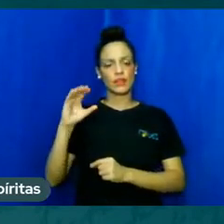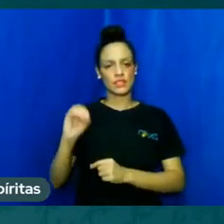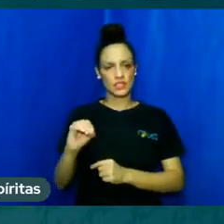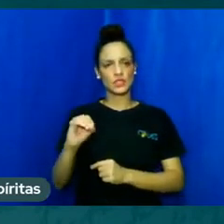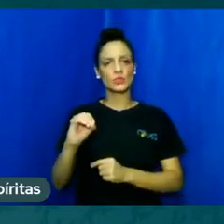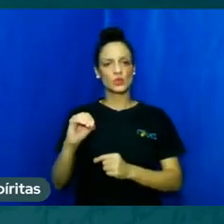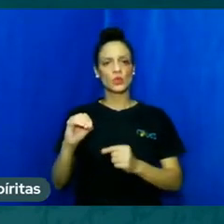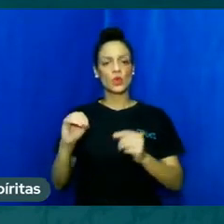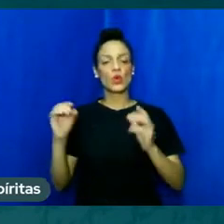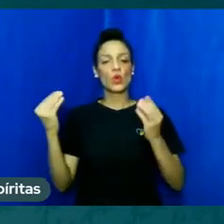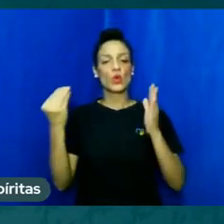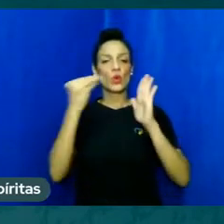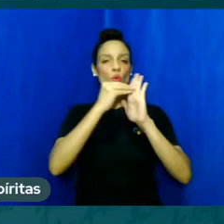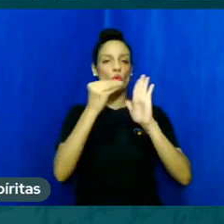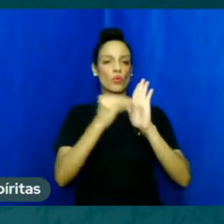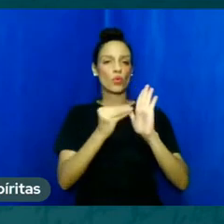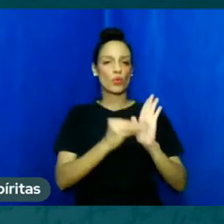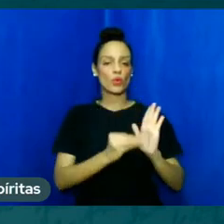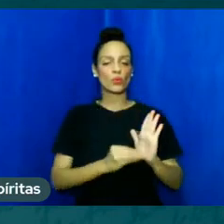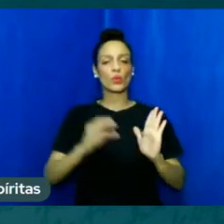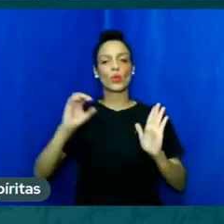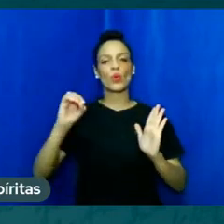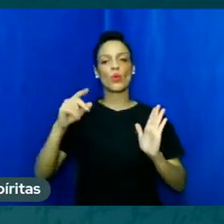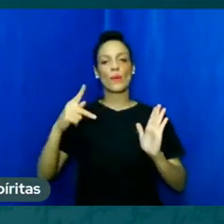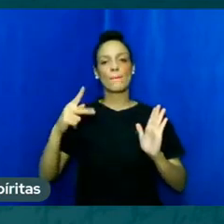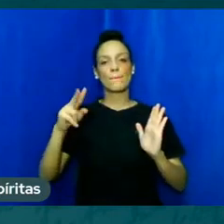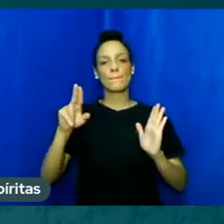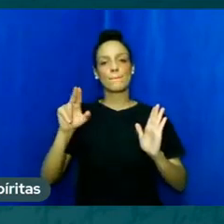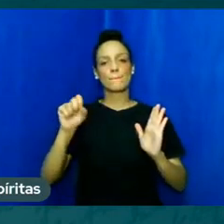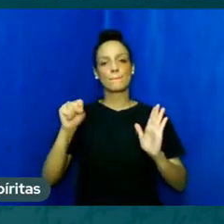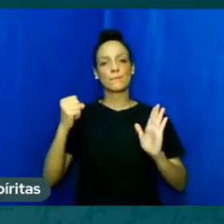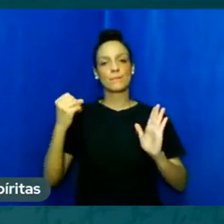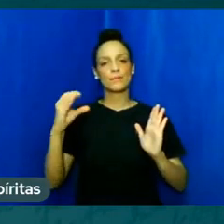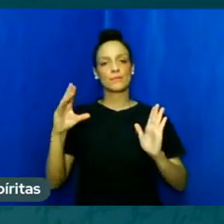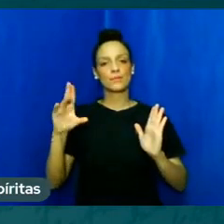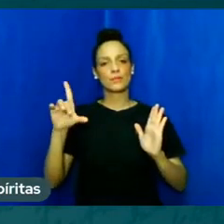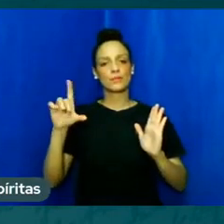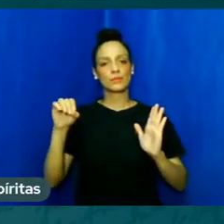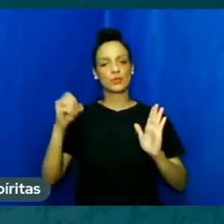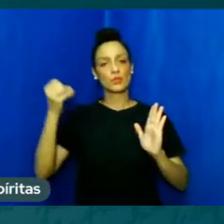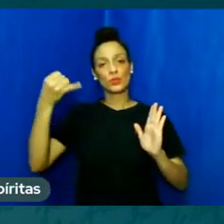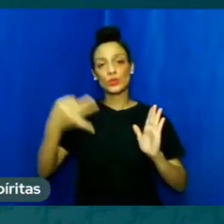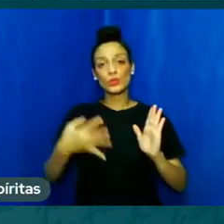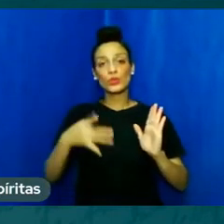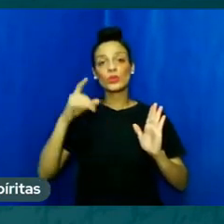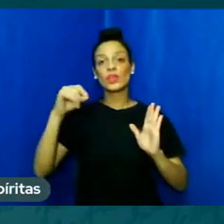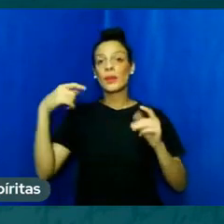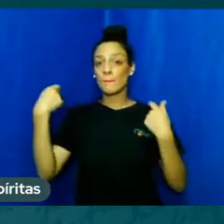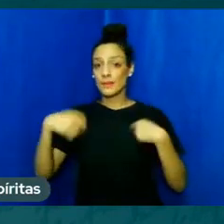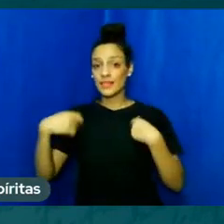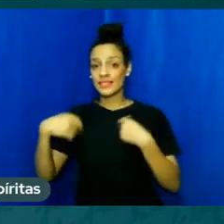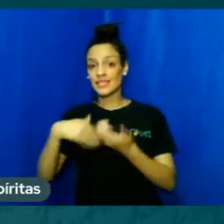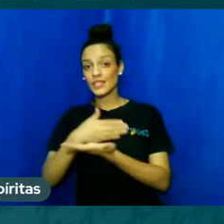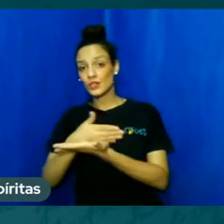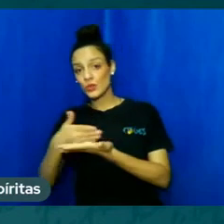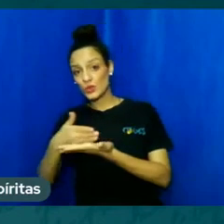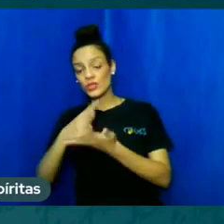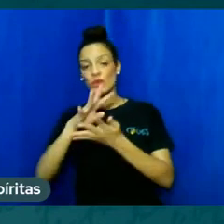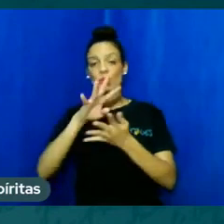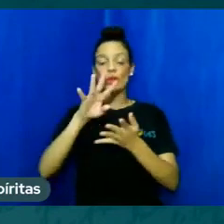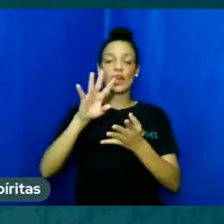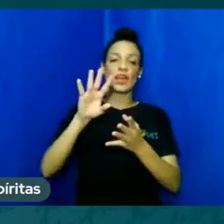conclusões de Kardec e ele dizia olha nada como estudar introduções e conclusões de Allan Kardec